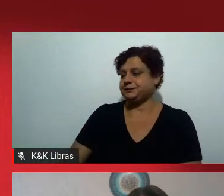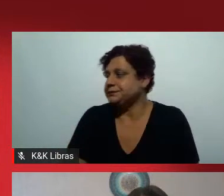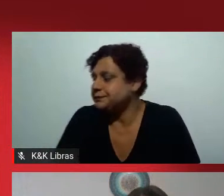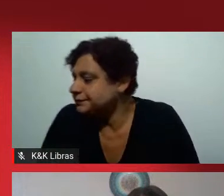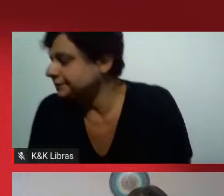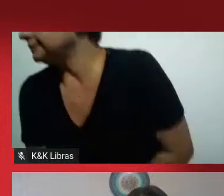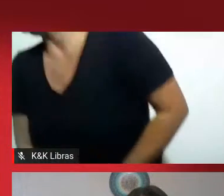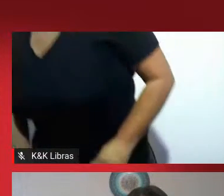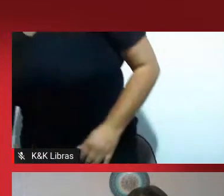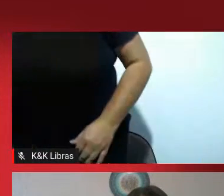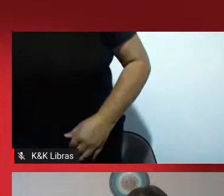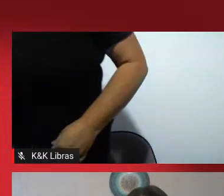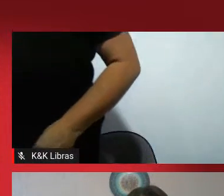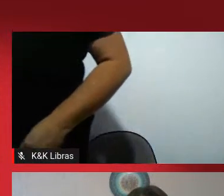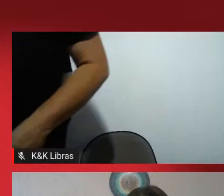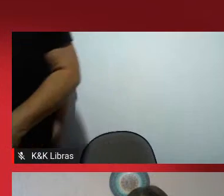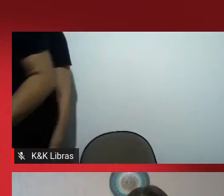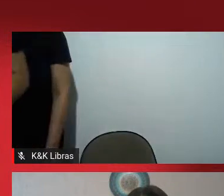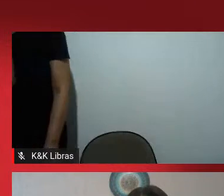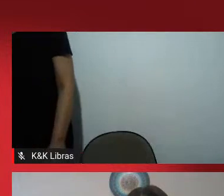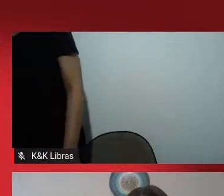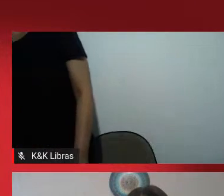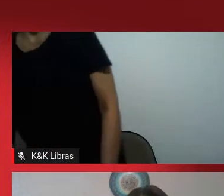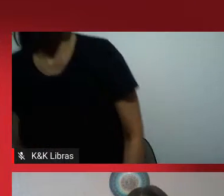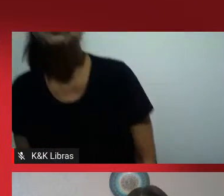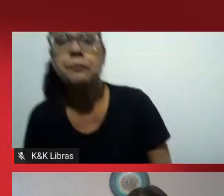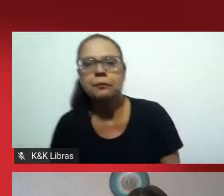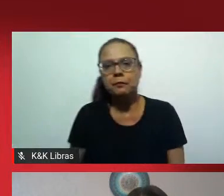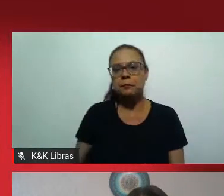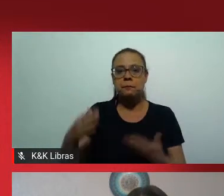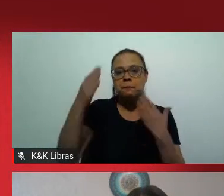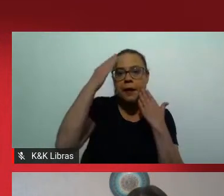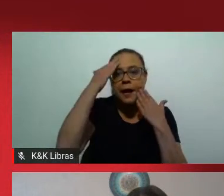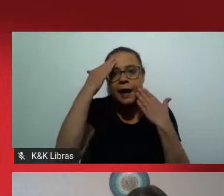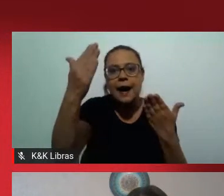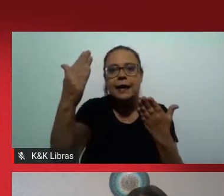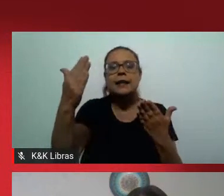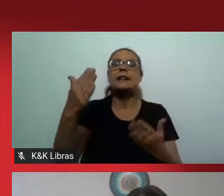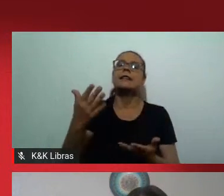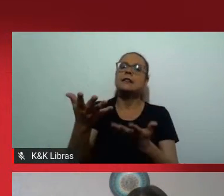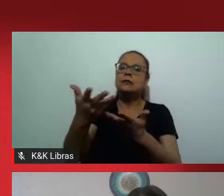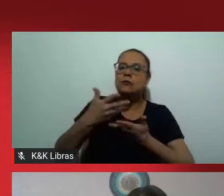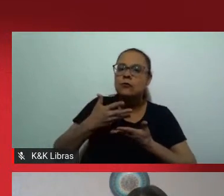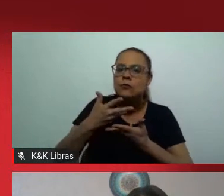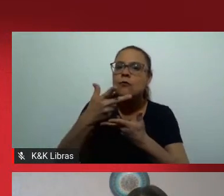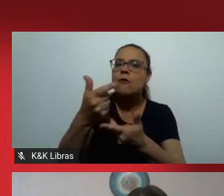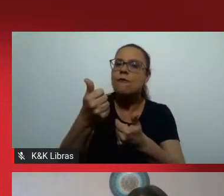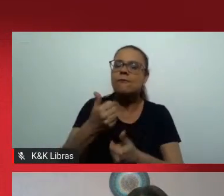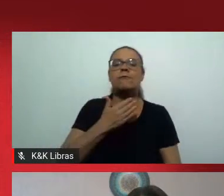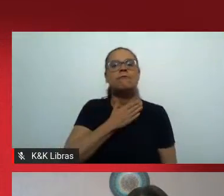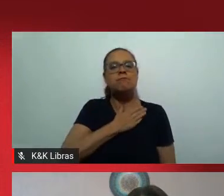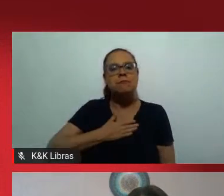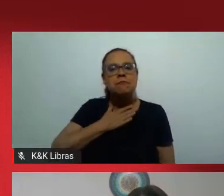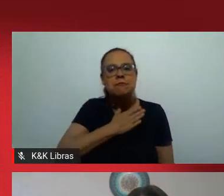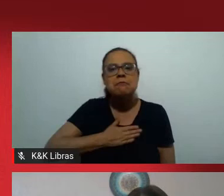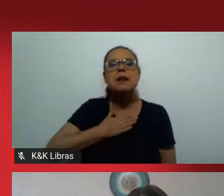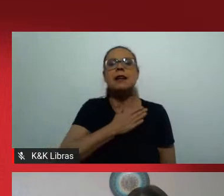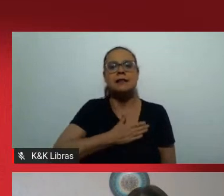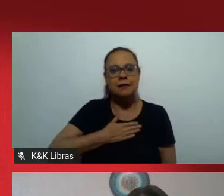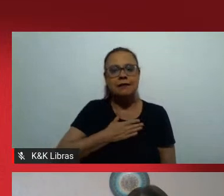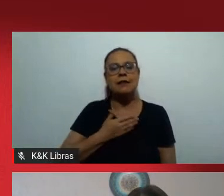Bom, inicialmente eu queria agradecer ao Maurício Pestana pelo convite, é um prazer imenso estar aqui com vocês,